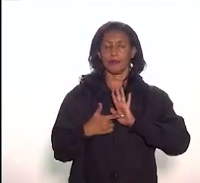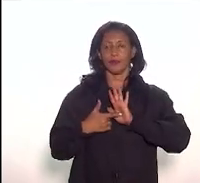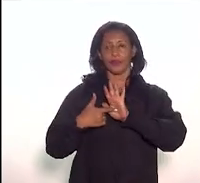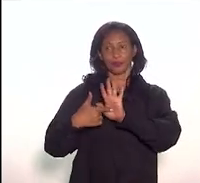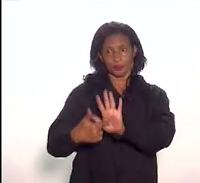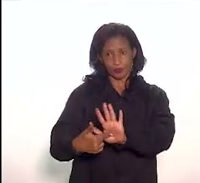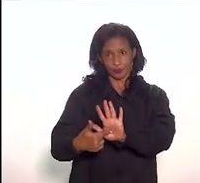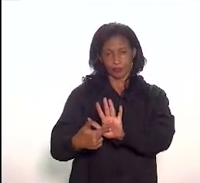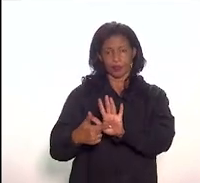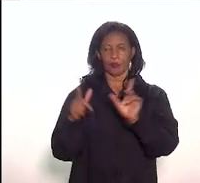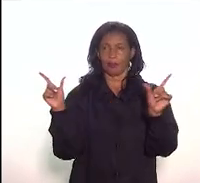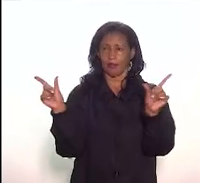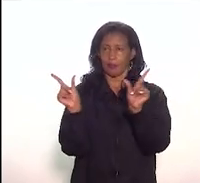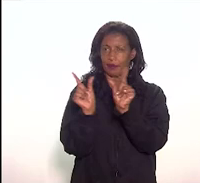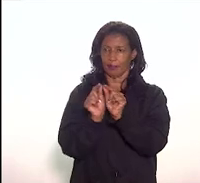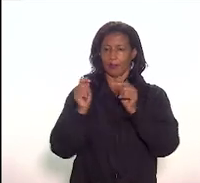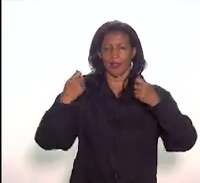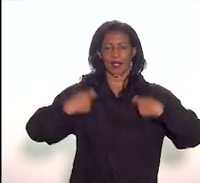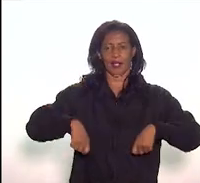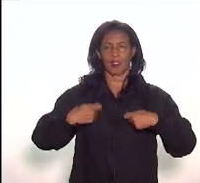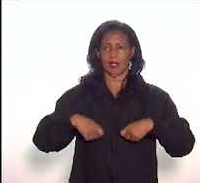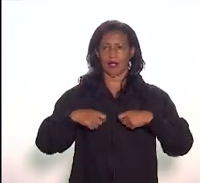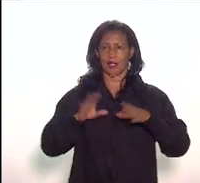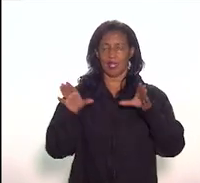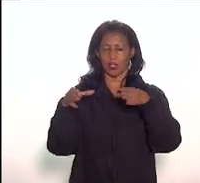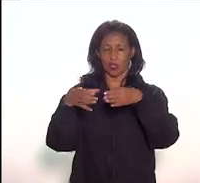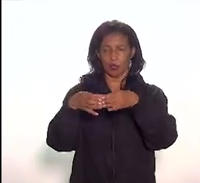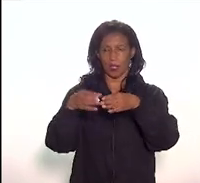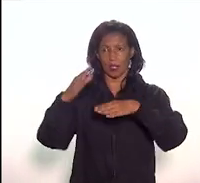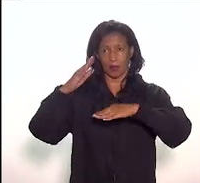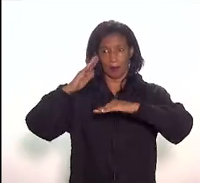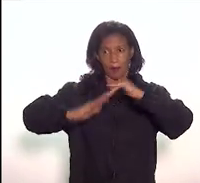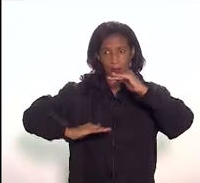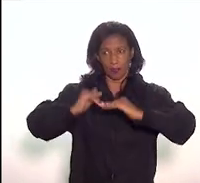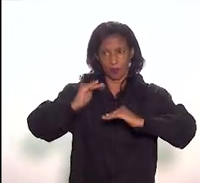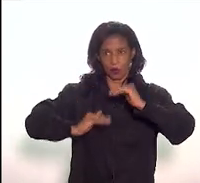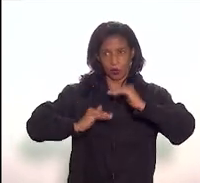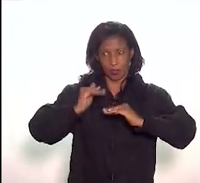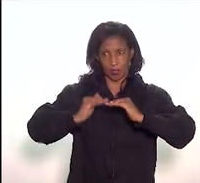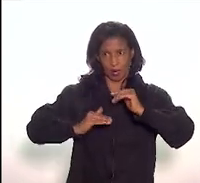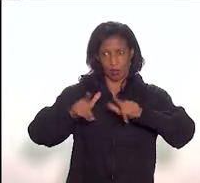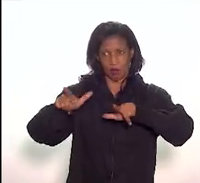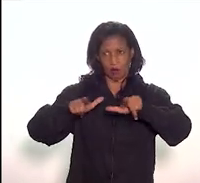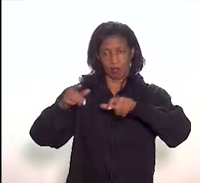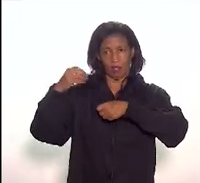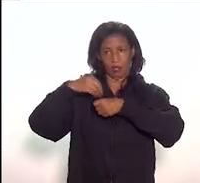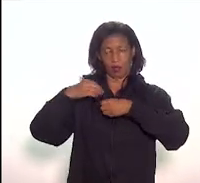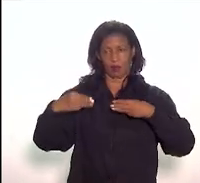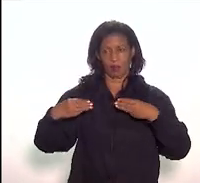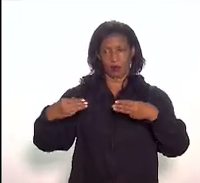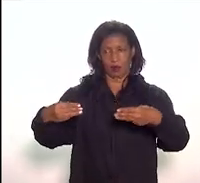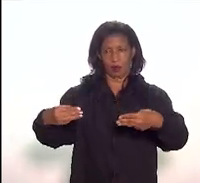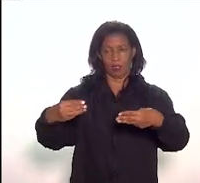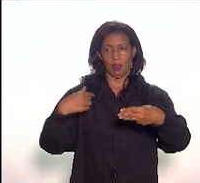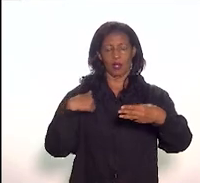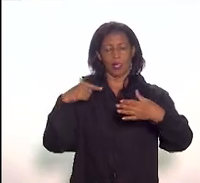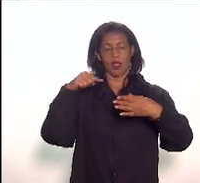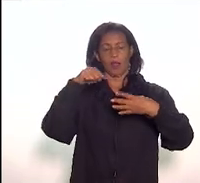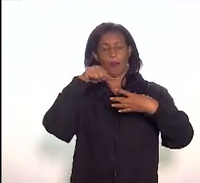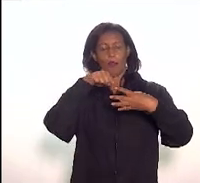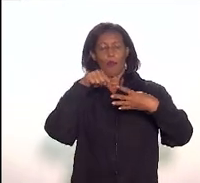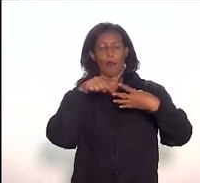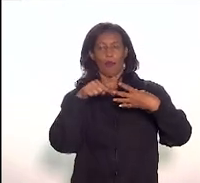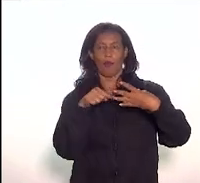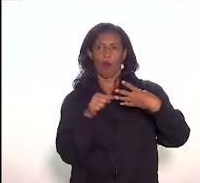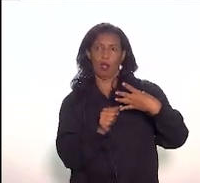legalmente, definida a necessidade da formação de uma equipe técnica qualificada, gostaria de pontuar algumas questões no texto do